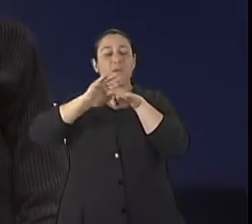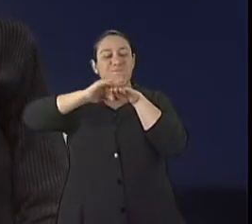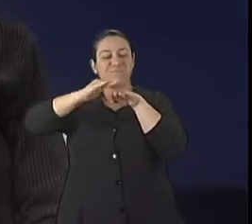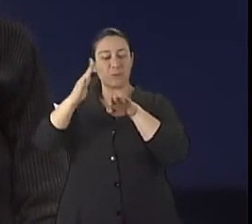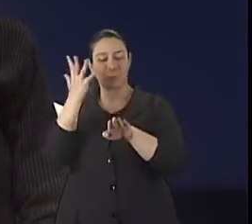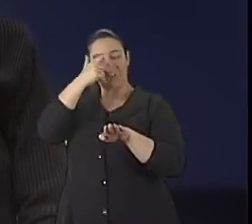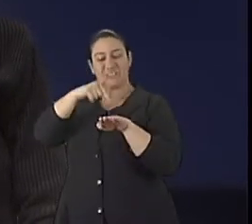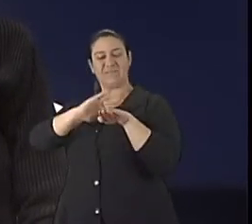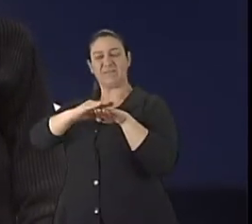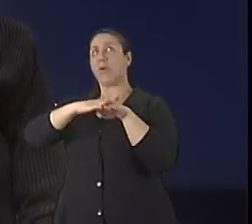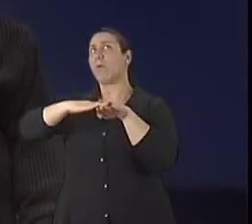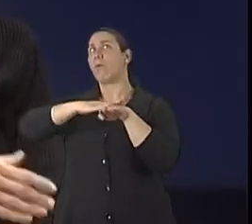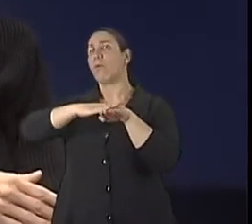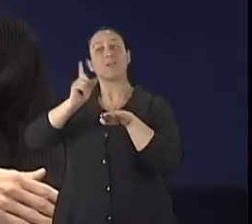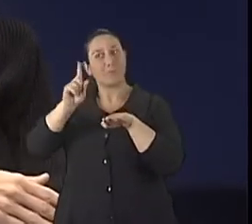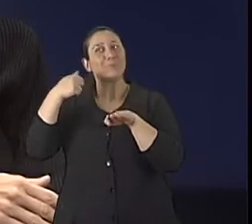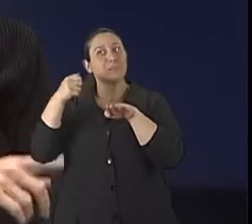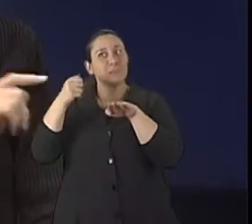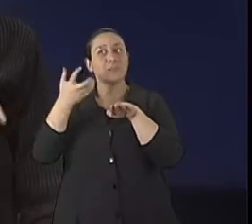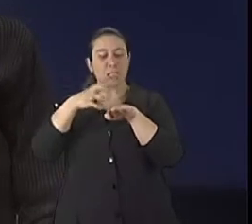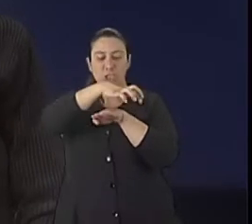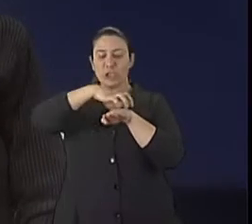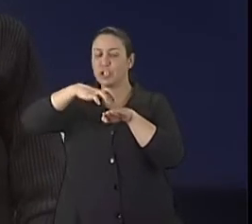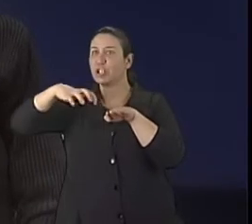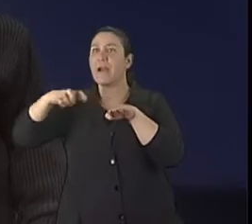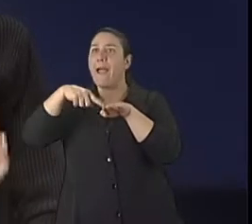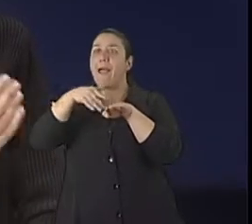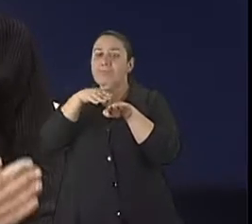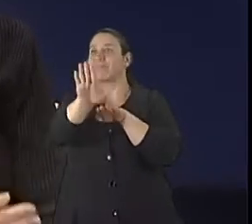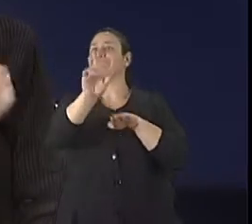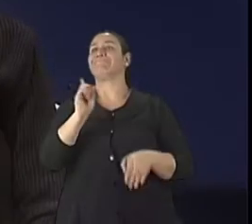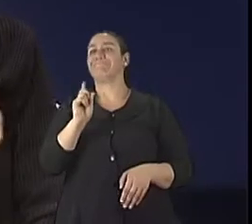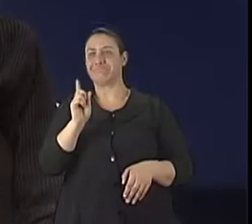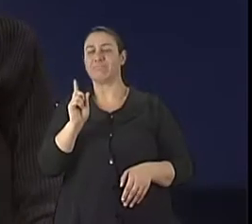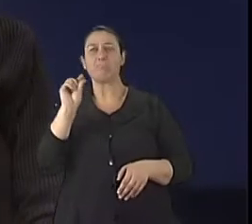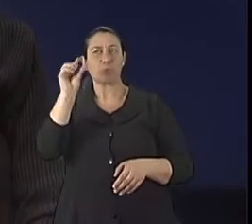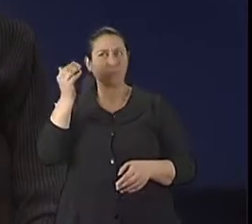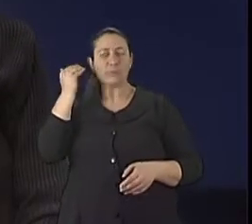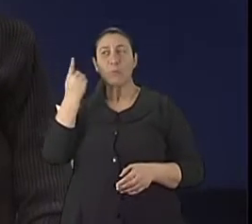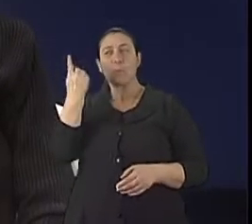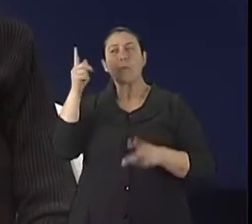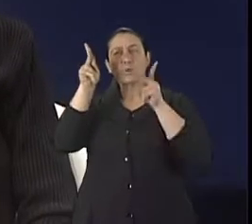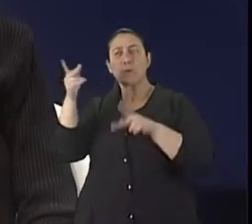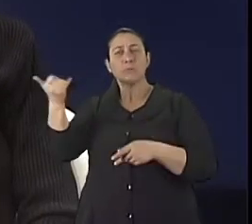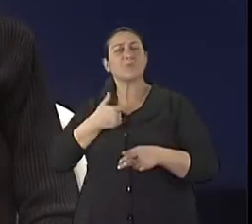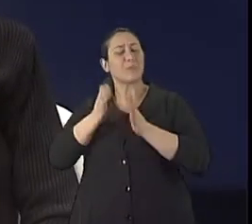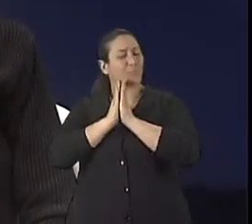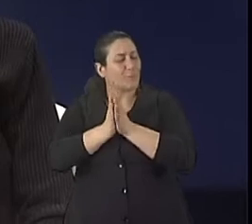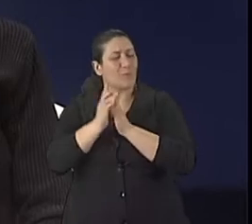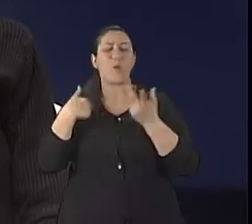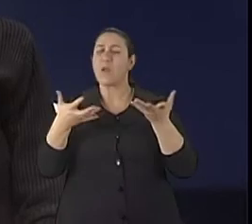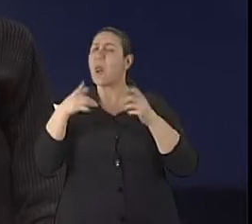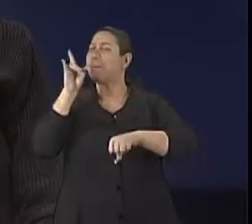estética passar a mãozinha, né? E até porque o antiderrapante... Eu tive uma situação parecida agora com uma cliente idosa que me pediu um banheiro seguro. Foi pedido por ela,